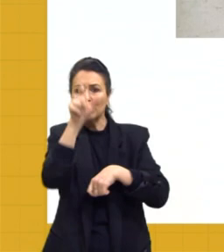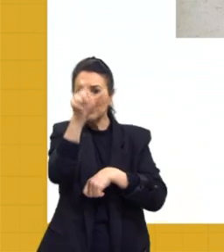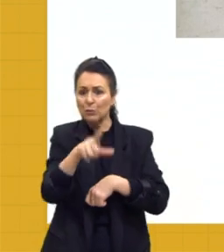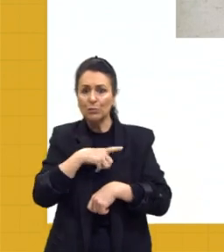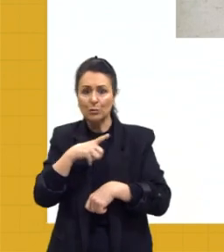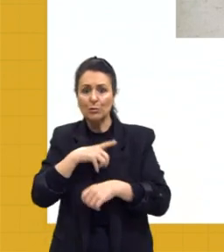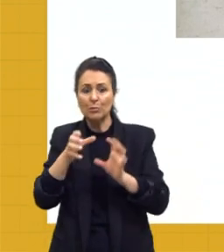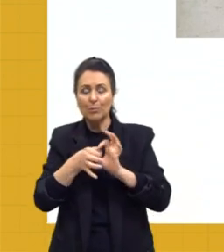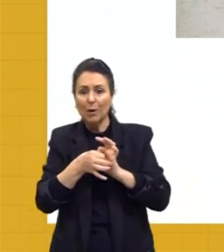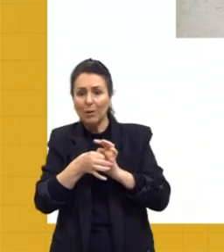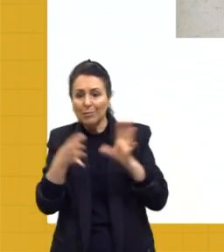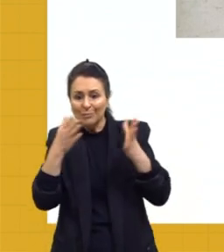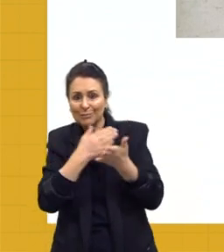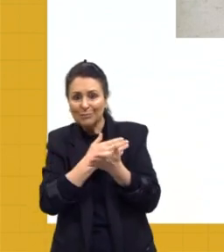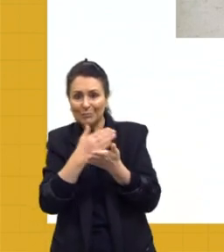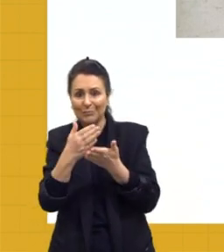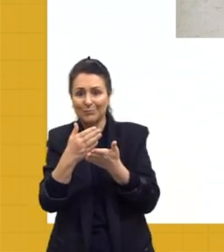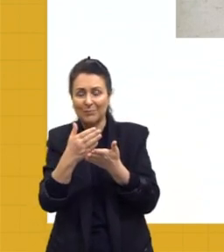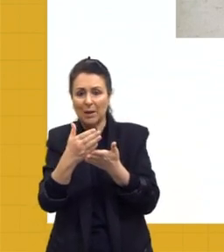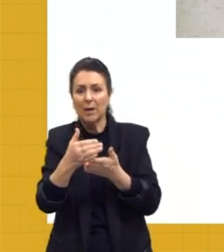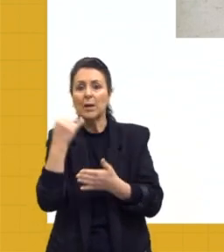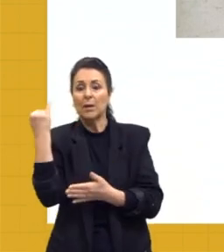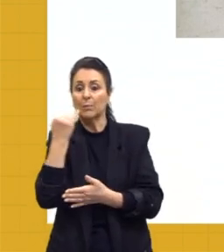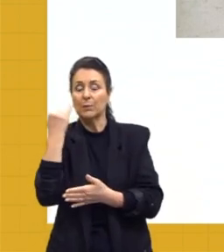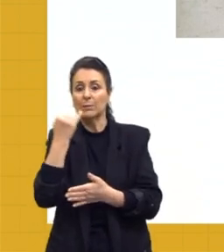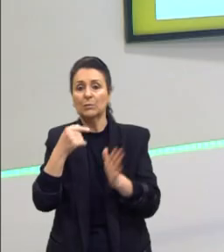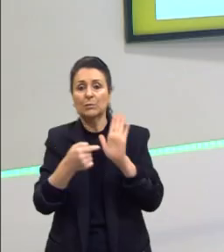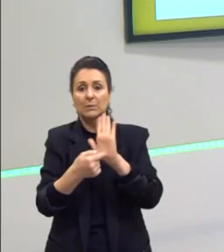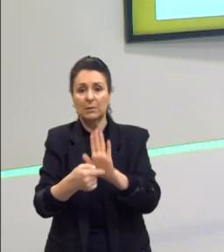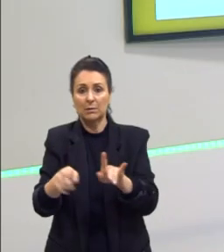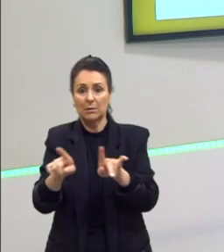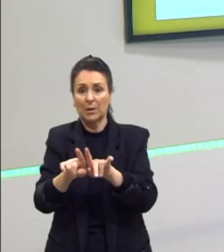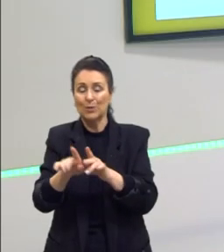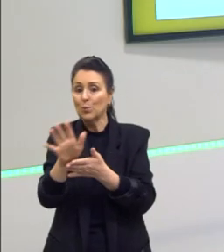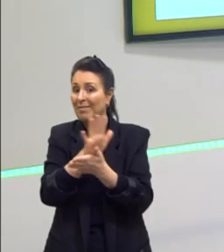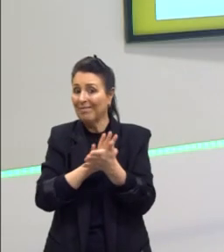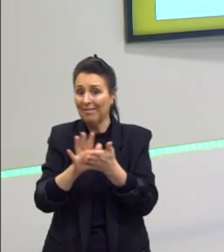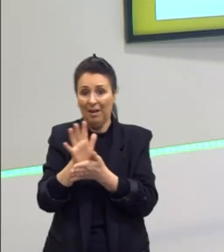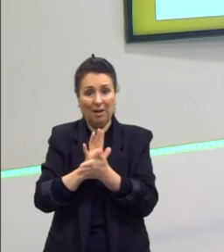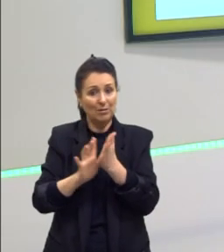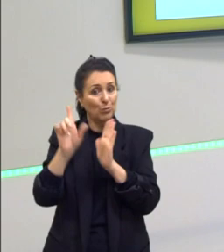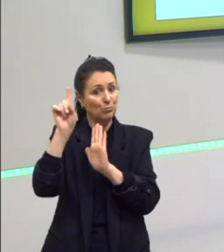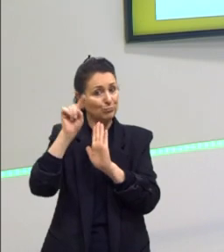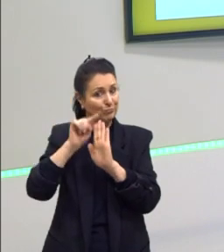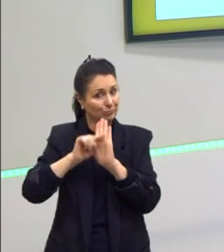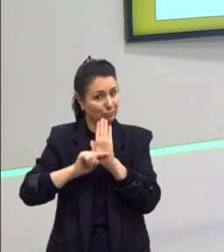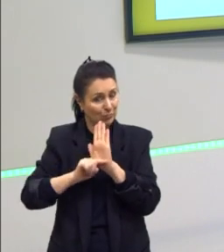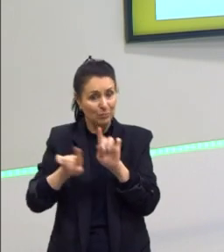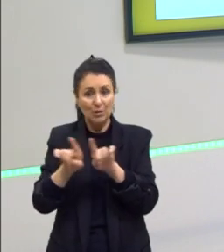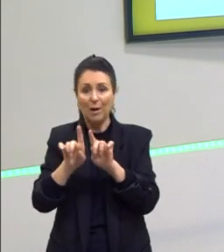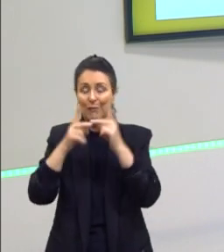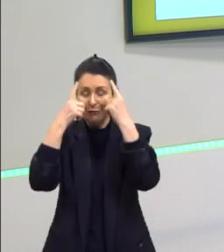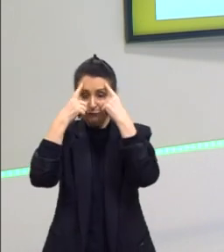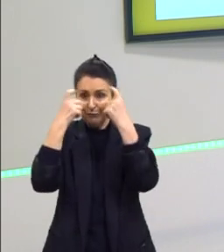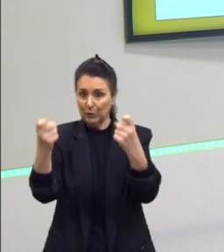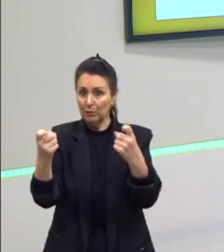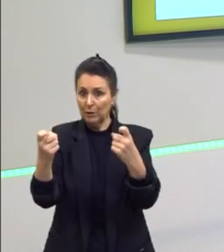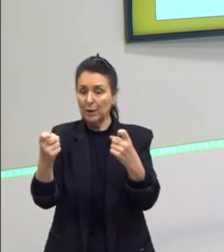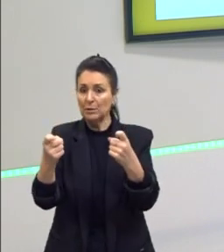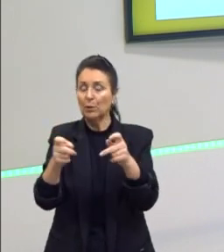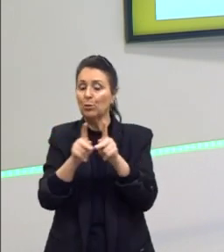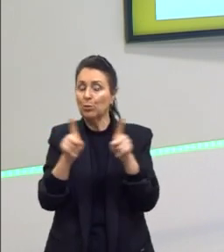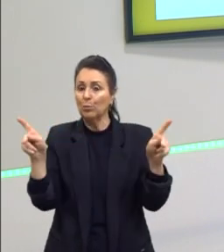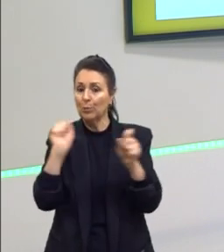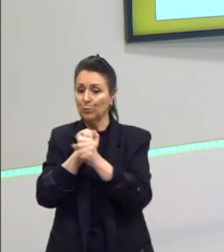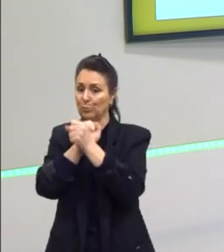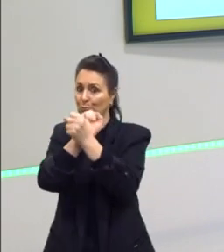tinham para se libertar. É importante a gente ressaltar que isso, em nada, diminui a violência dessa escravização. Não é